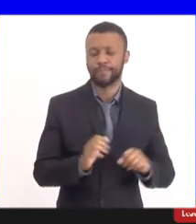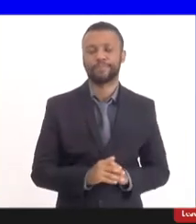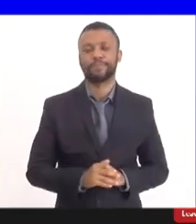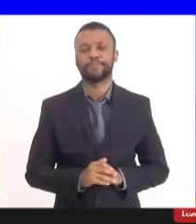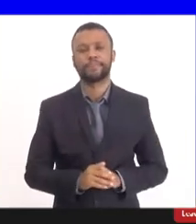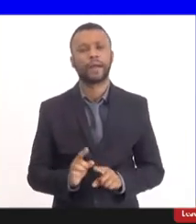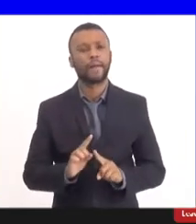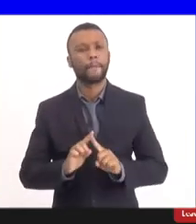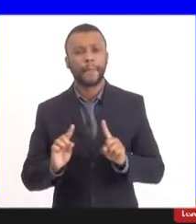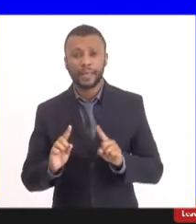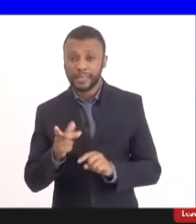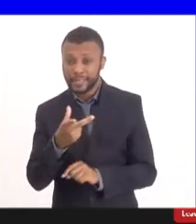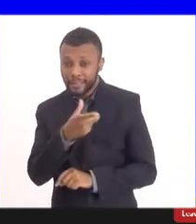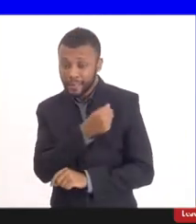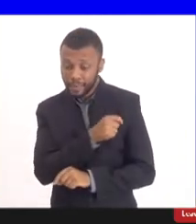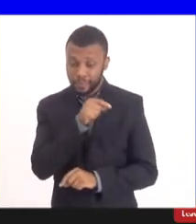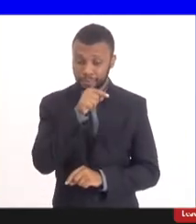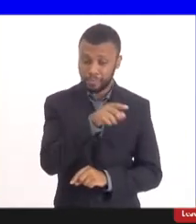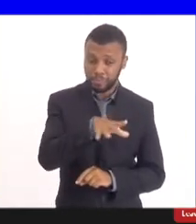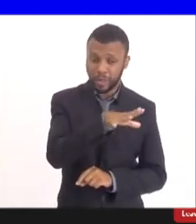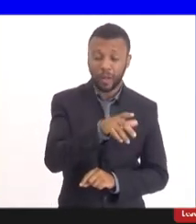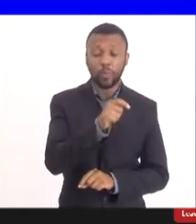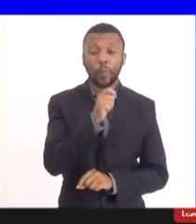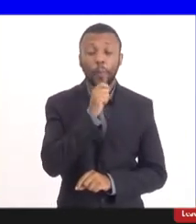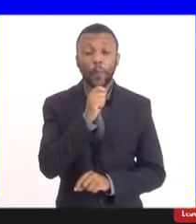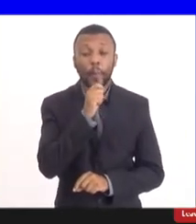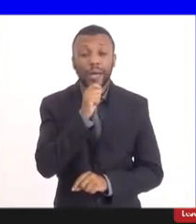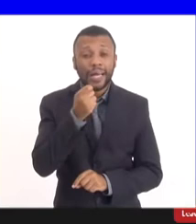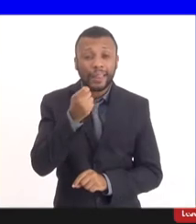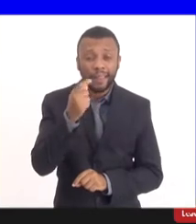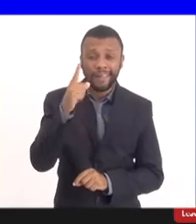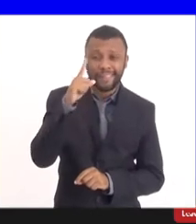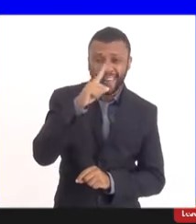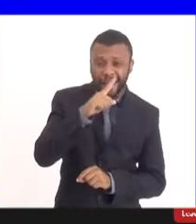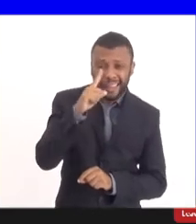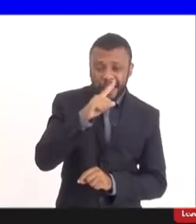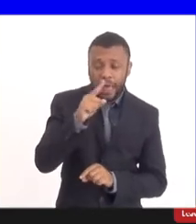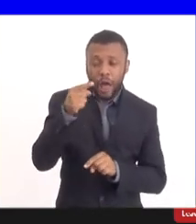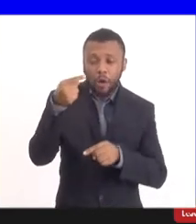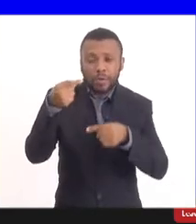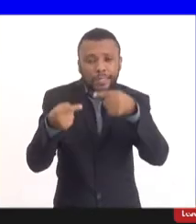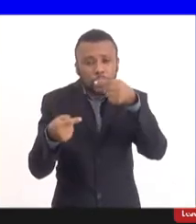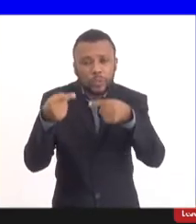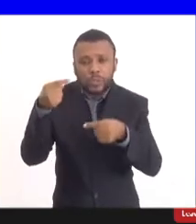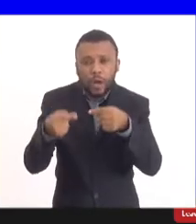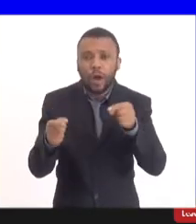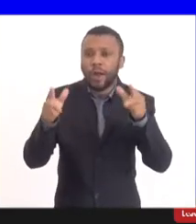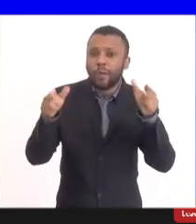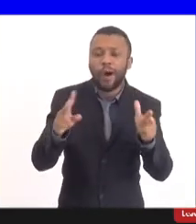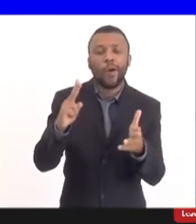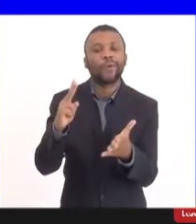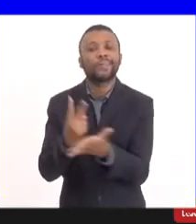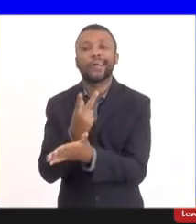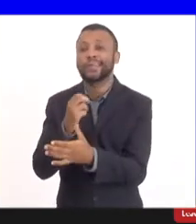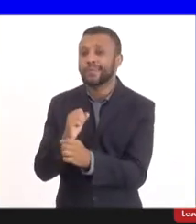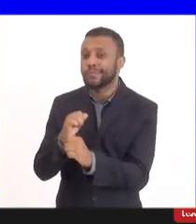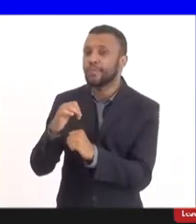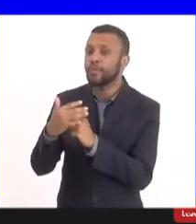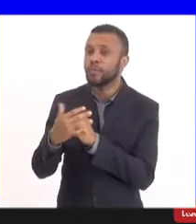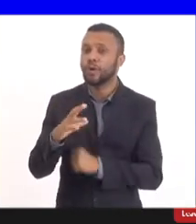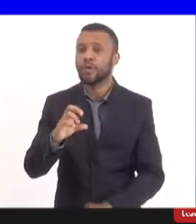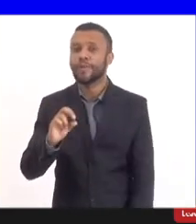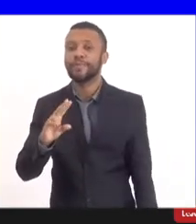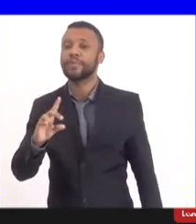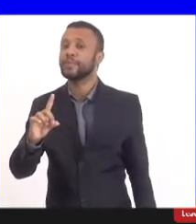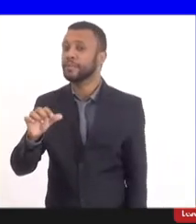vacinação do sarampo não havia tanta vulnerabilidade de reinfecção como acontece agora com a Covid-19. Concorda? Vocês